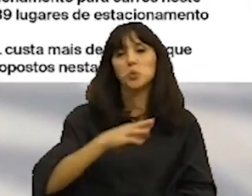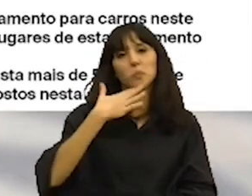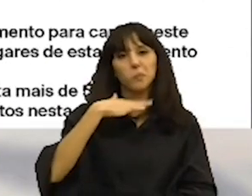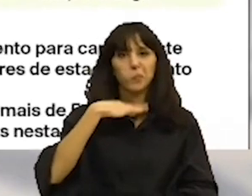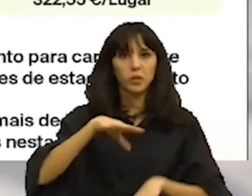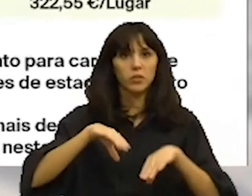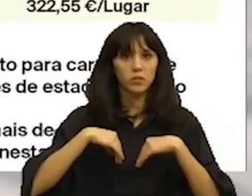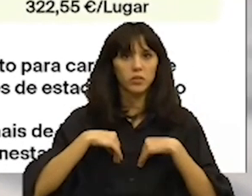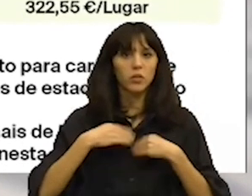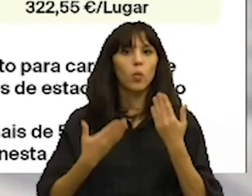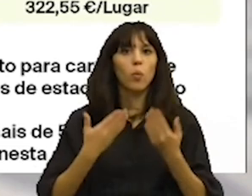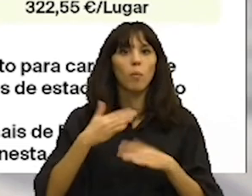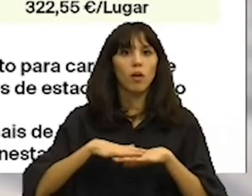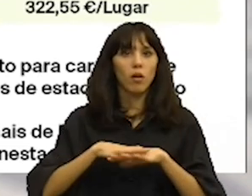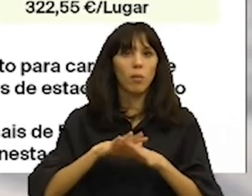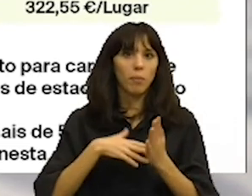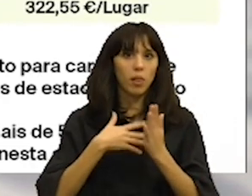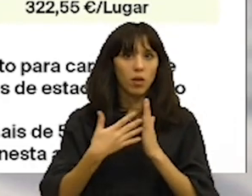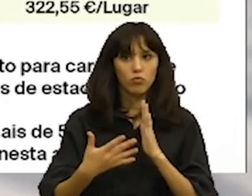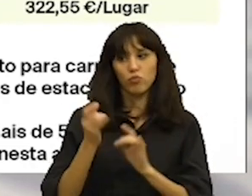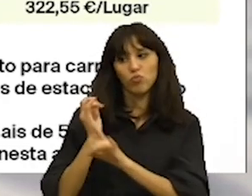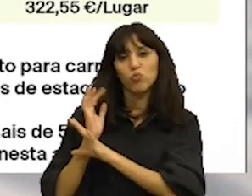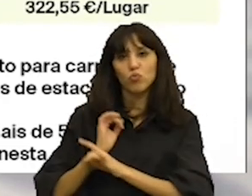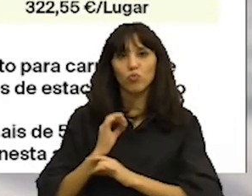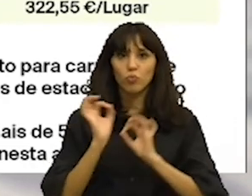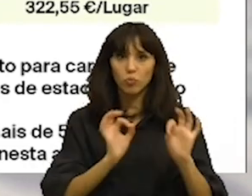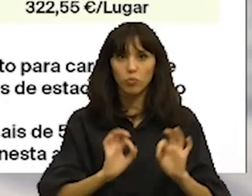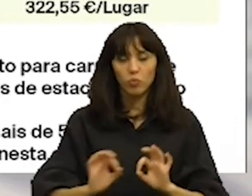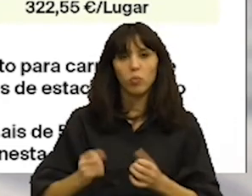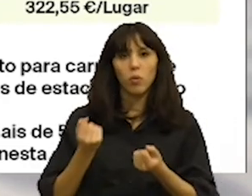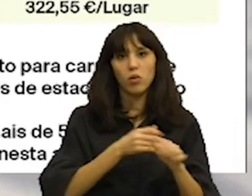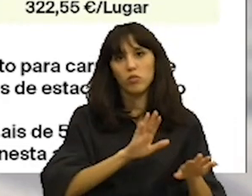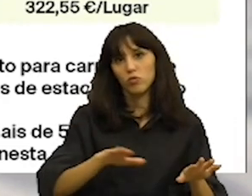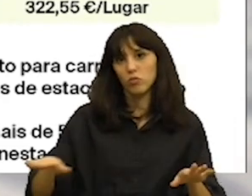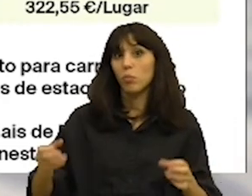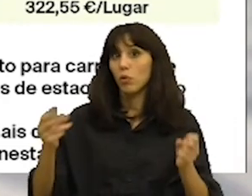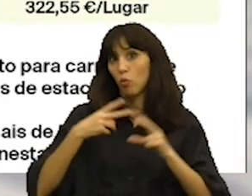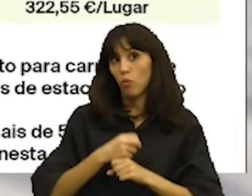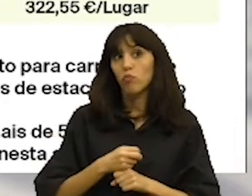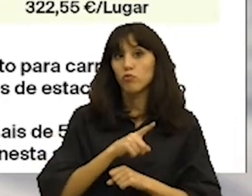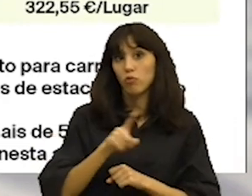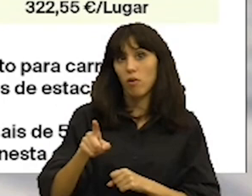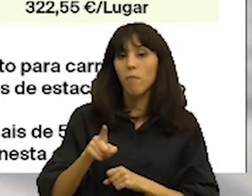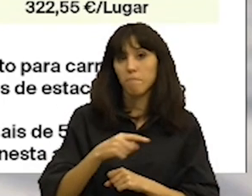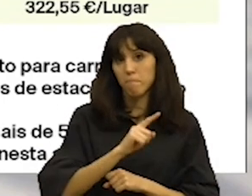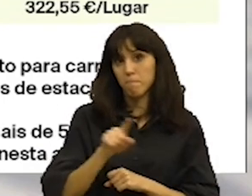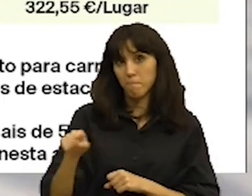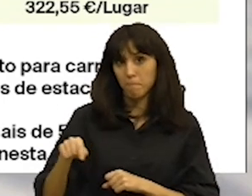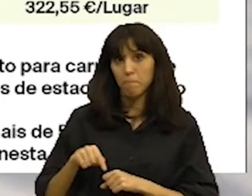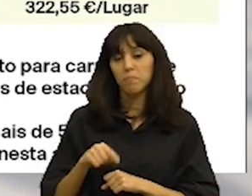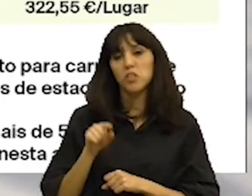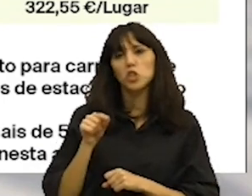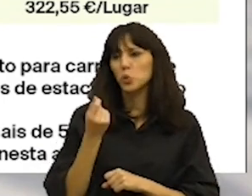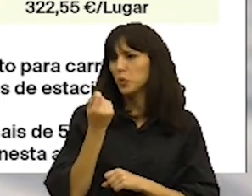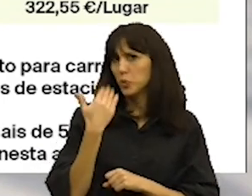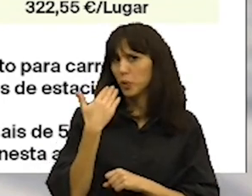aceitável, tendo em conta planos que já existem para a construção de novos parques de estacionamento automóvel em Lisboa. Isto é